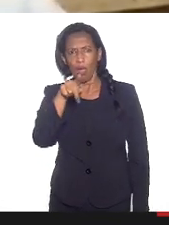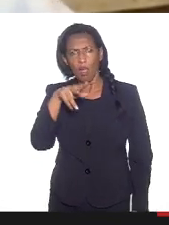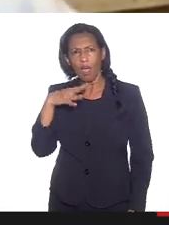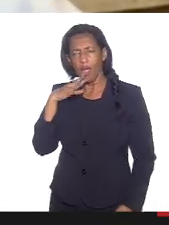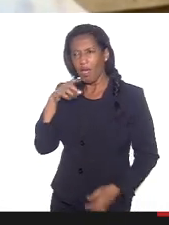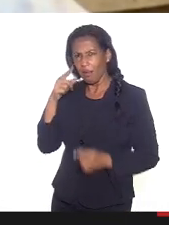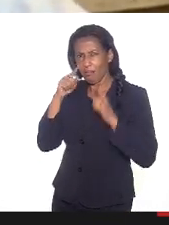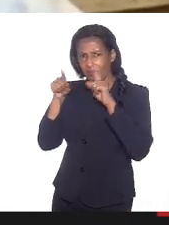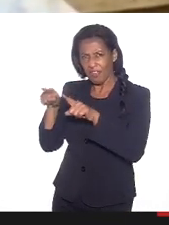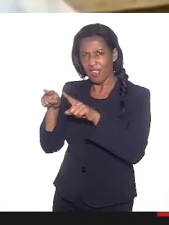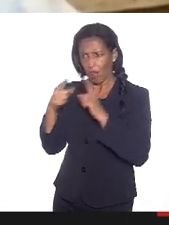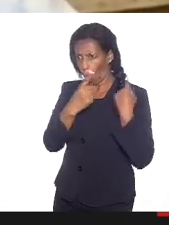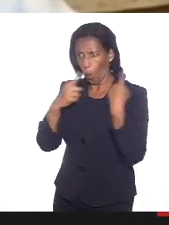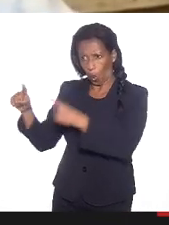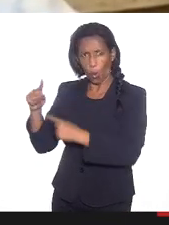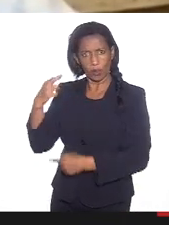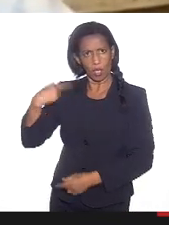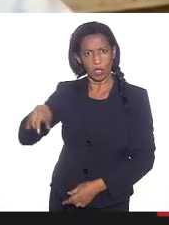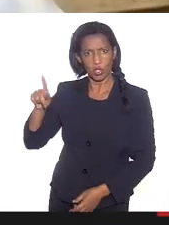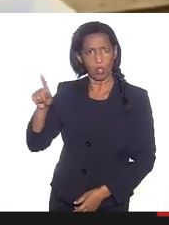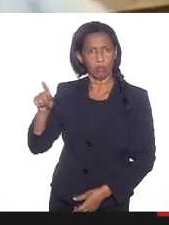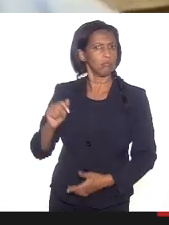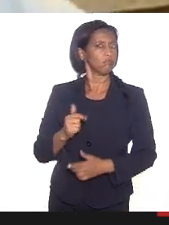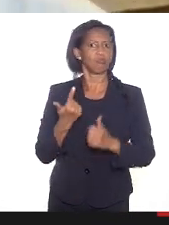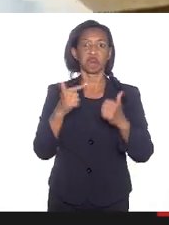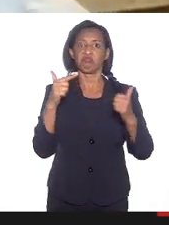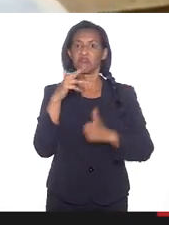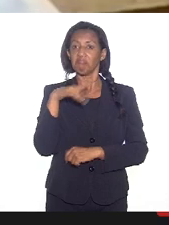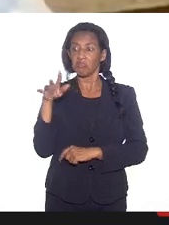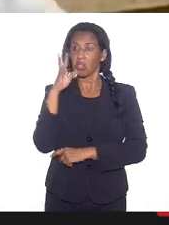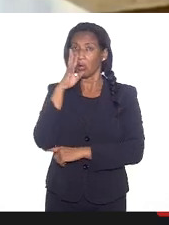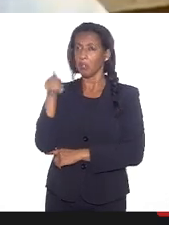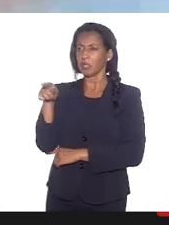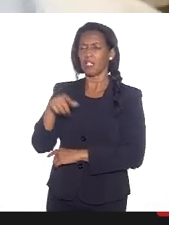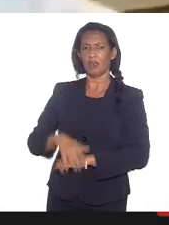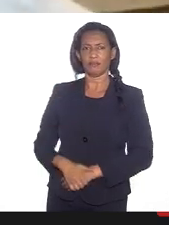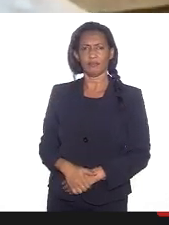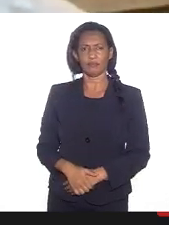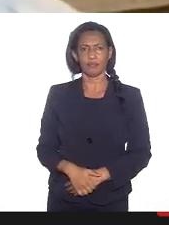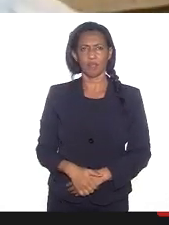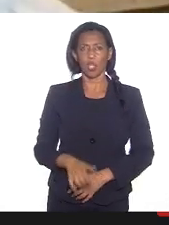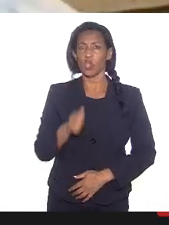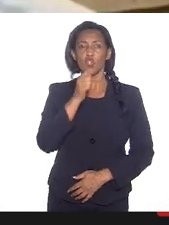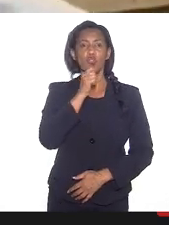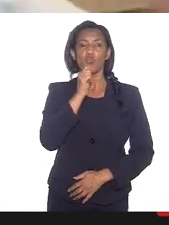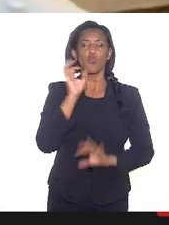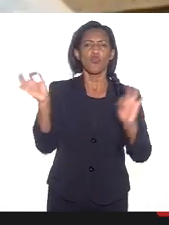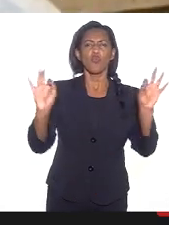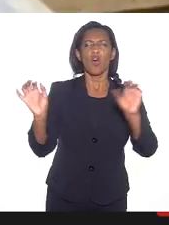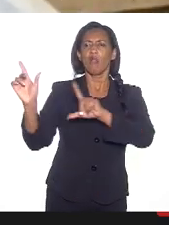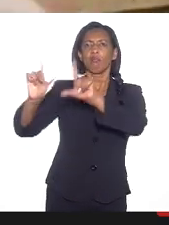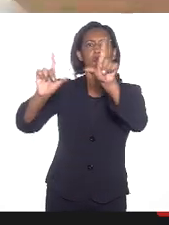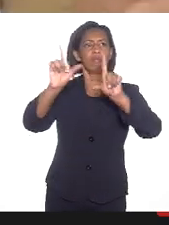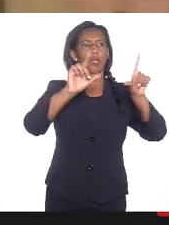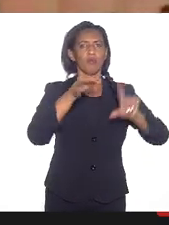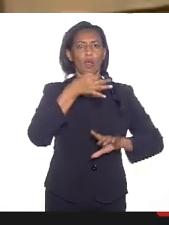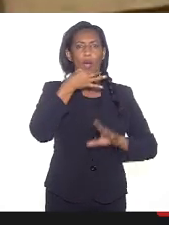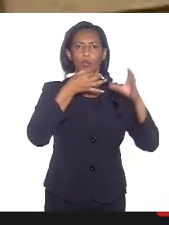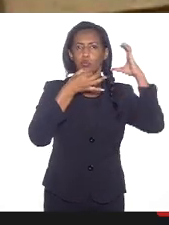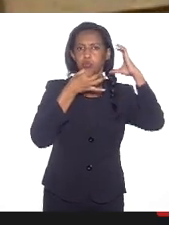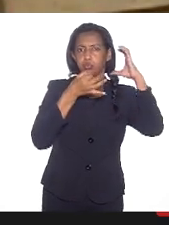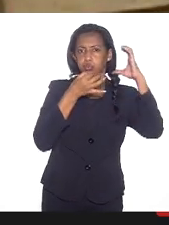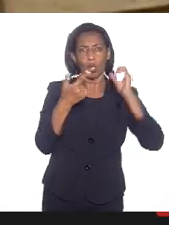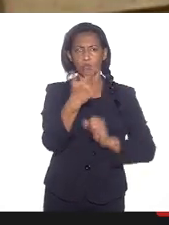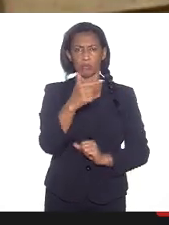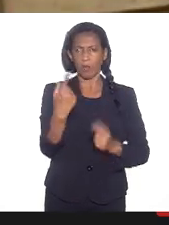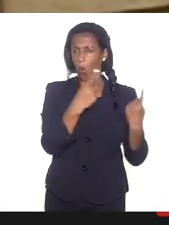ataca qualquer religião. Reparem, é só você observar, aliás, gente nem tem programa de televisão ni rádio, mas eles não atacam